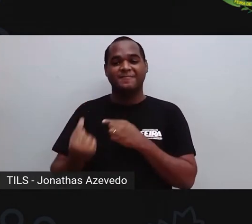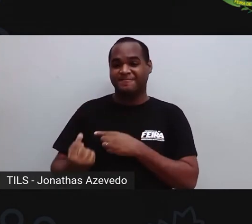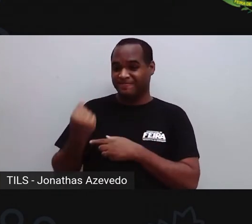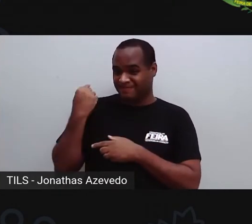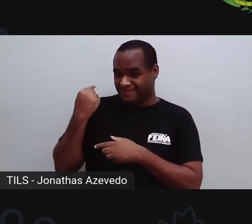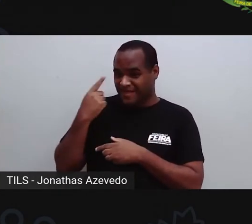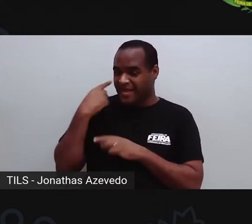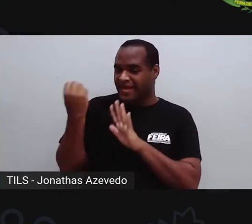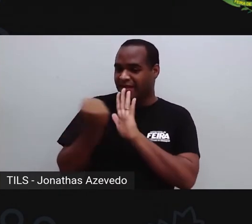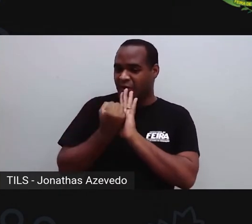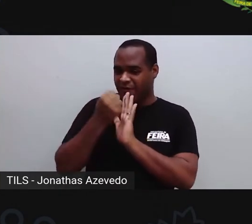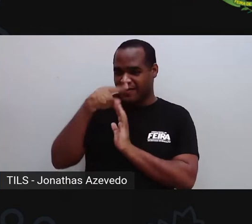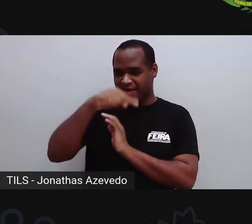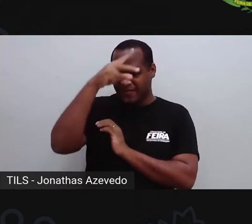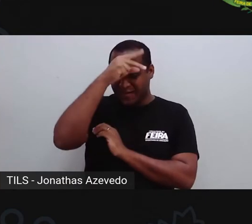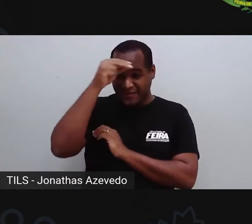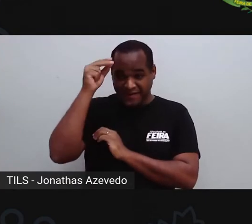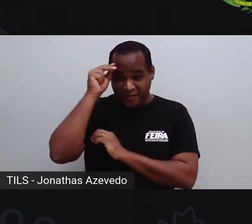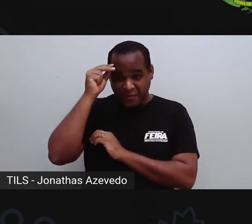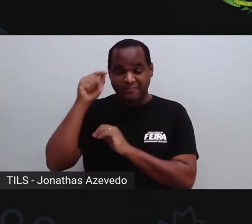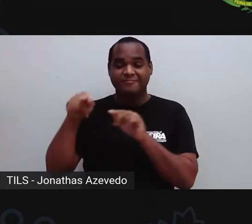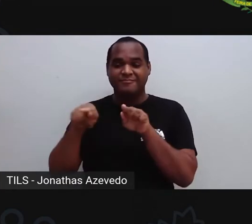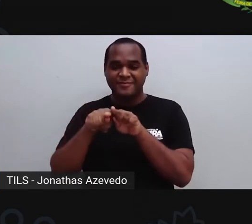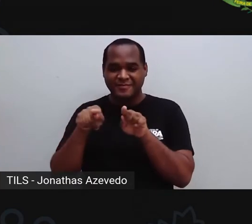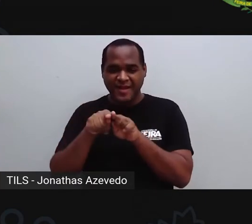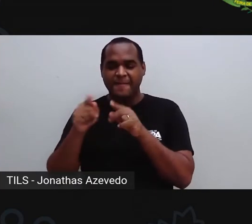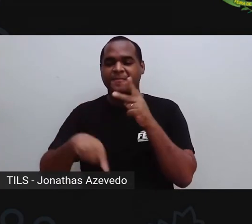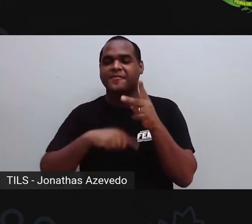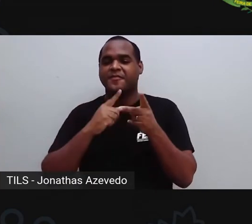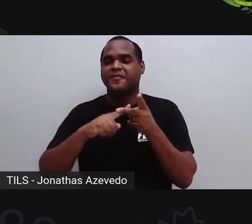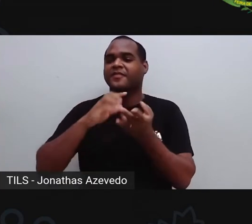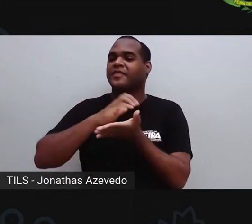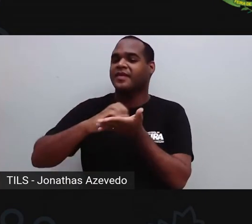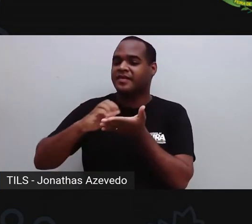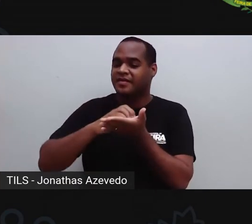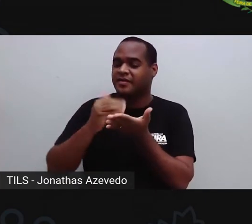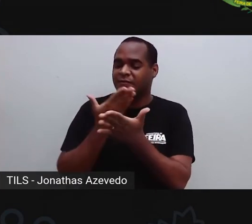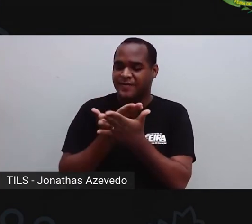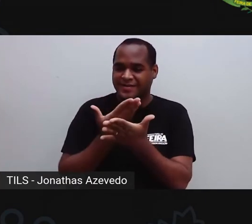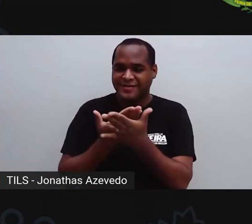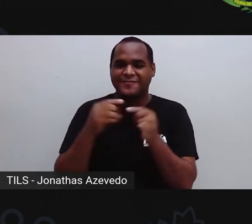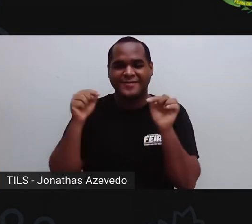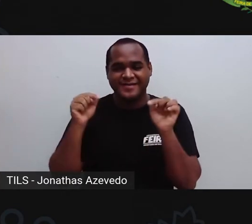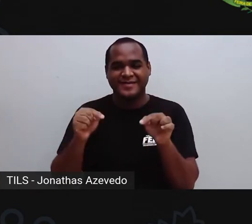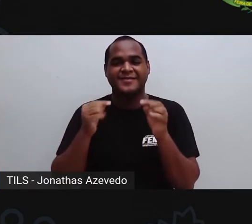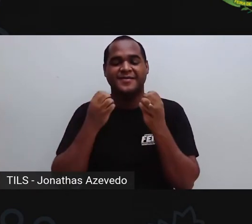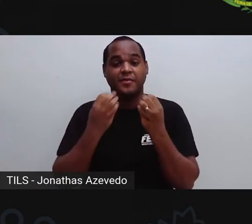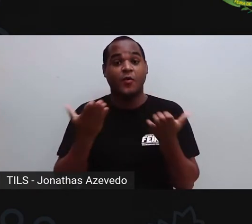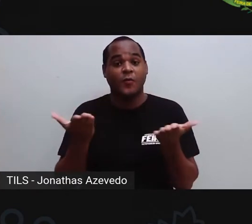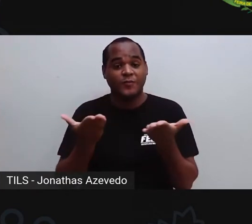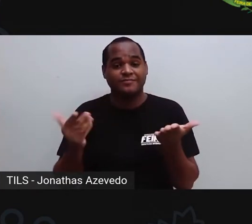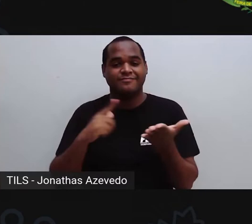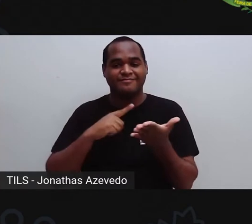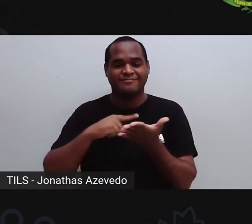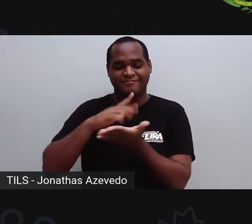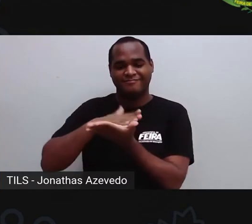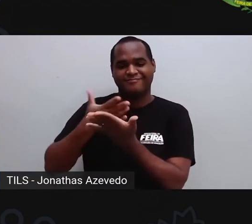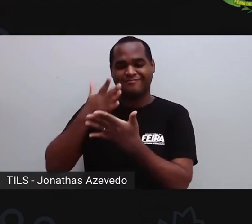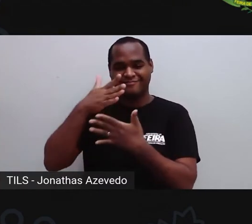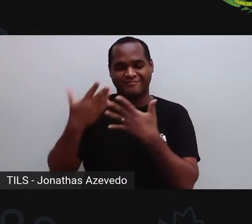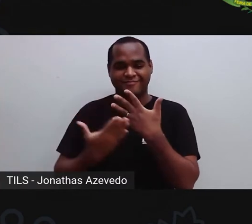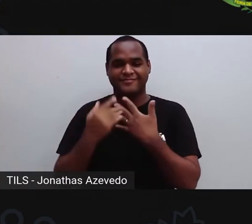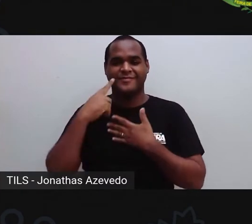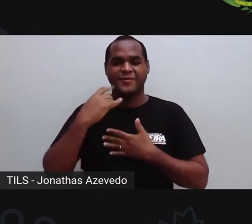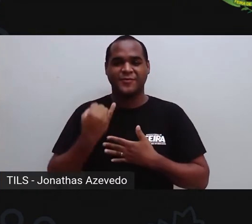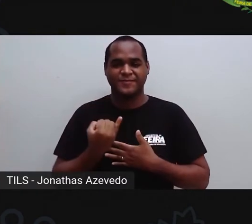mim tem a logo da Prefeitura Municipal de Feira de Santana e da Secretaria Municipal de Educação. E na nossa aula de hoje temos a participação do